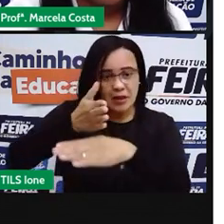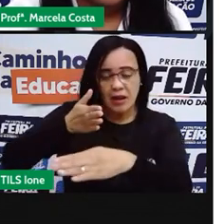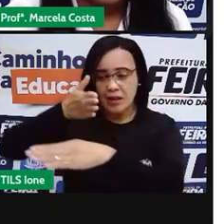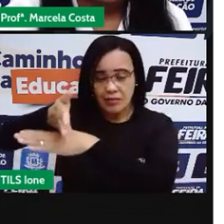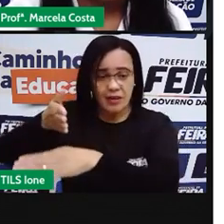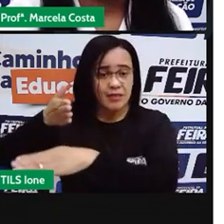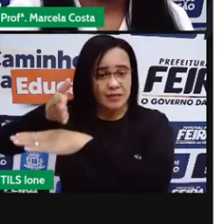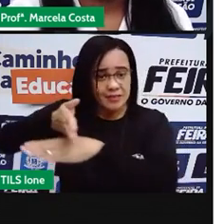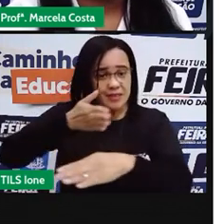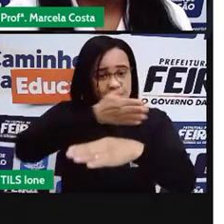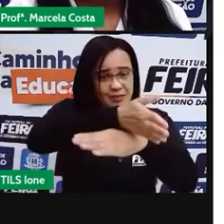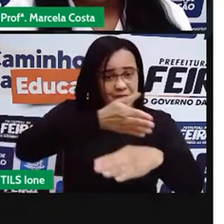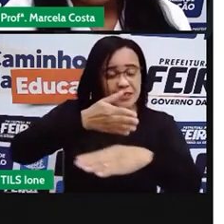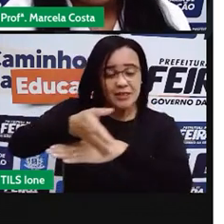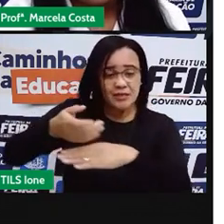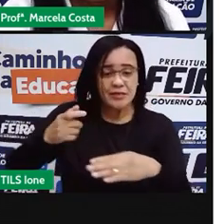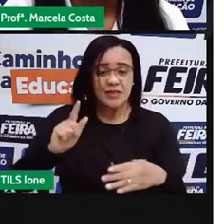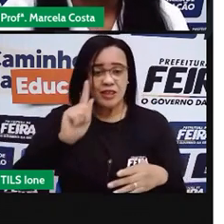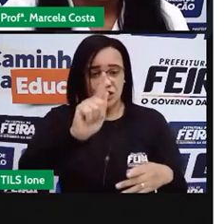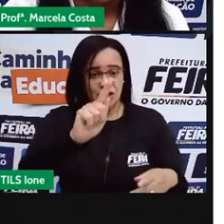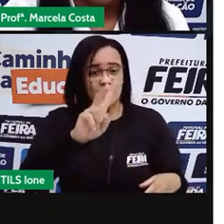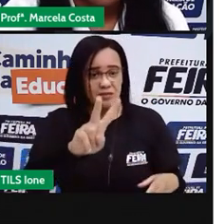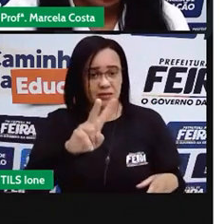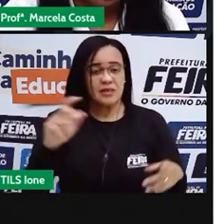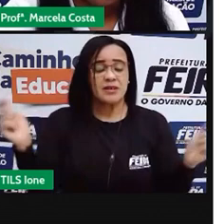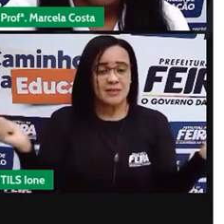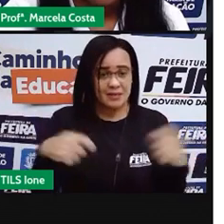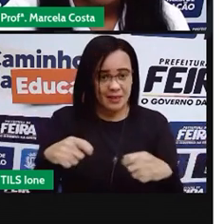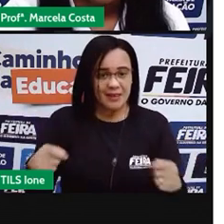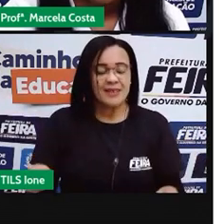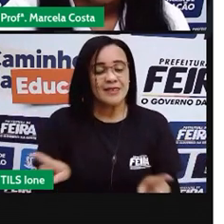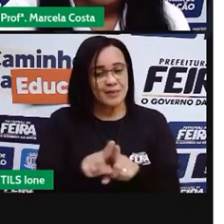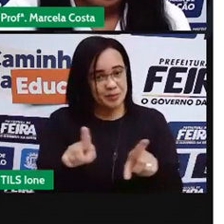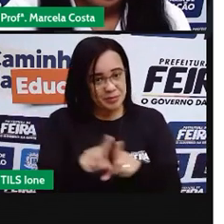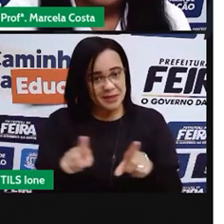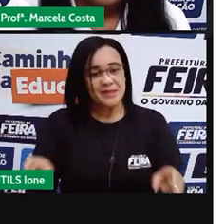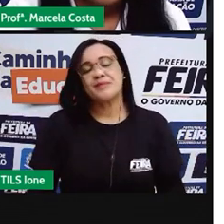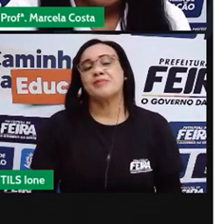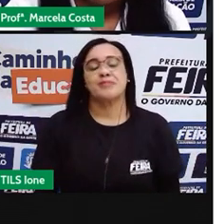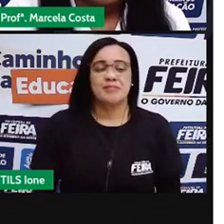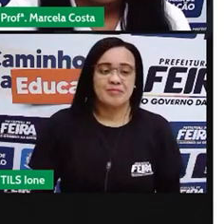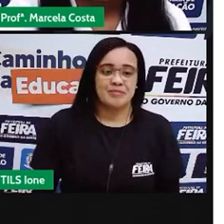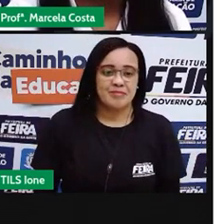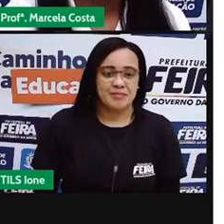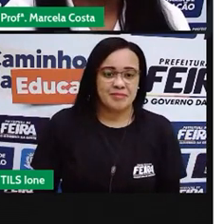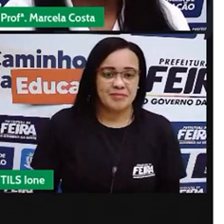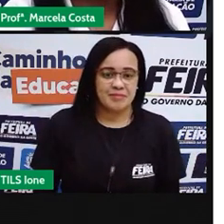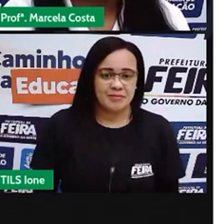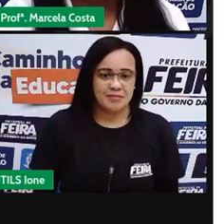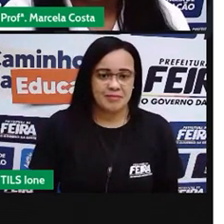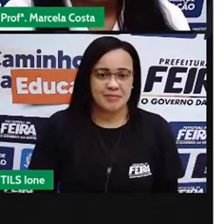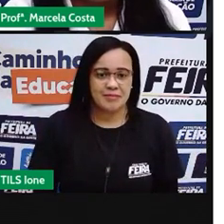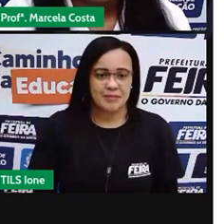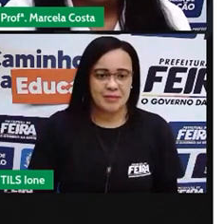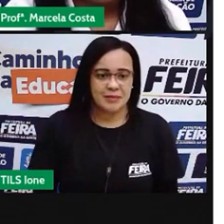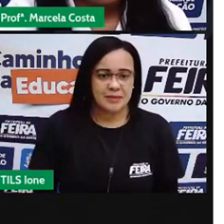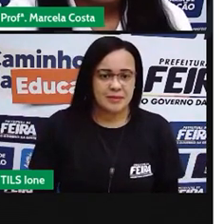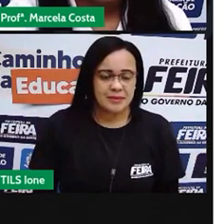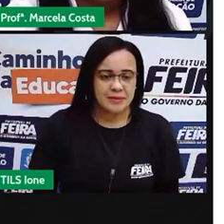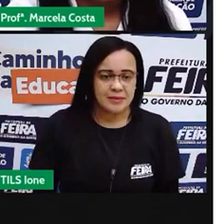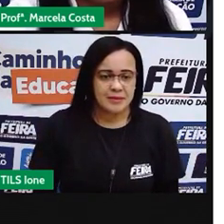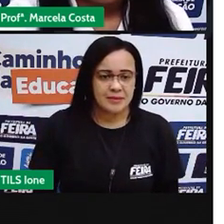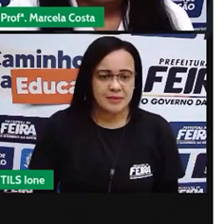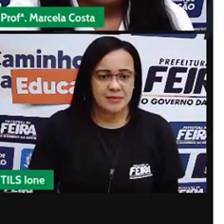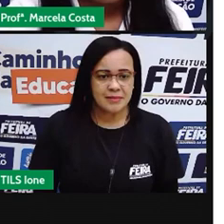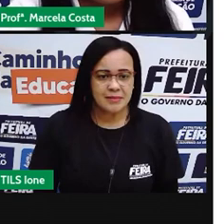gente também consegue acessar essa Avenida, que é Zé Falcão. Ela está sendo representada aqui por essa linha em tom